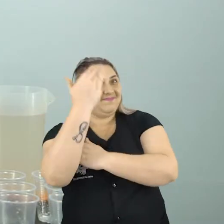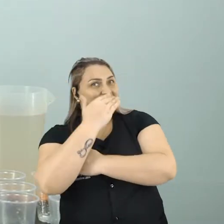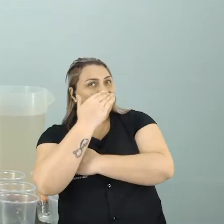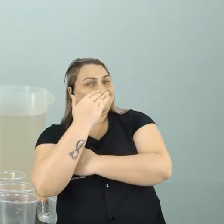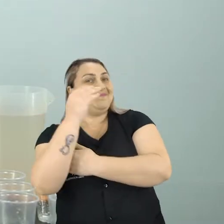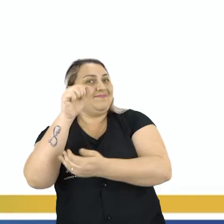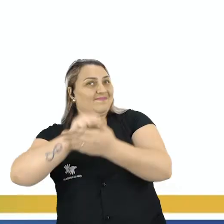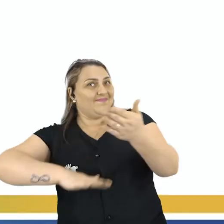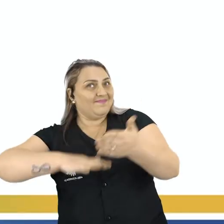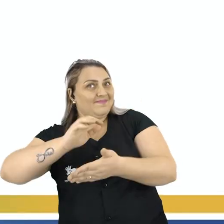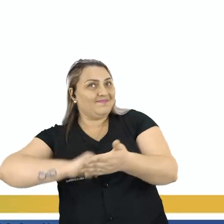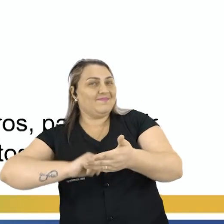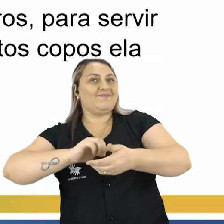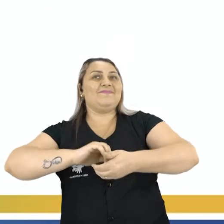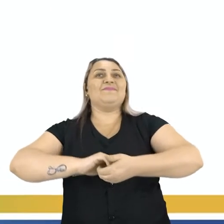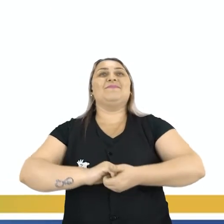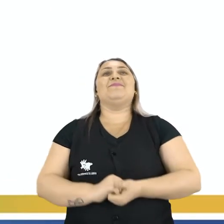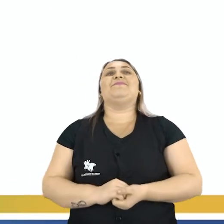mais uma?